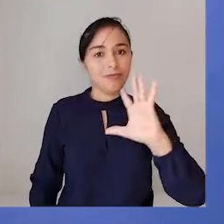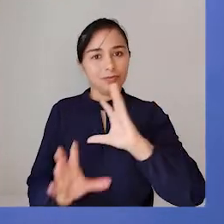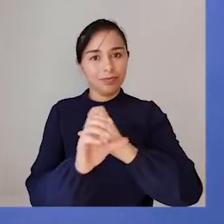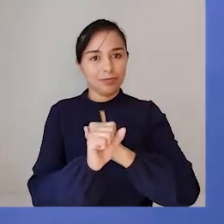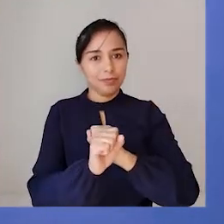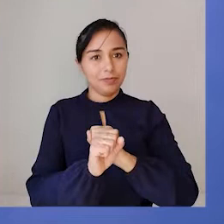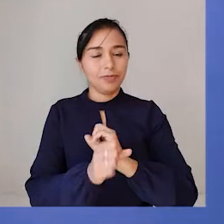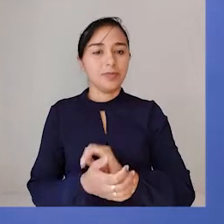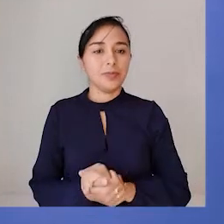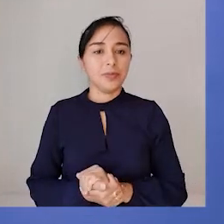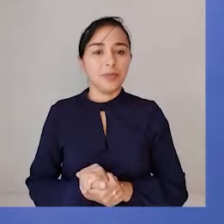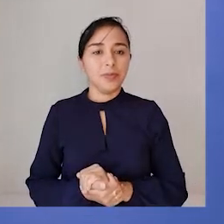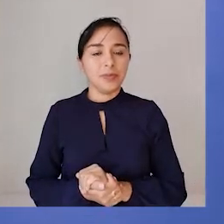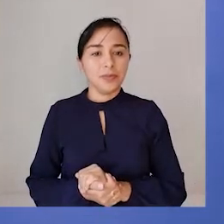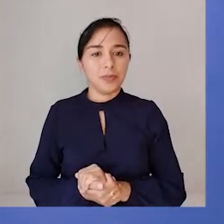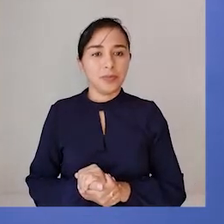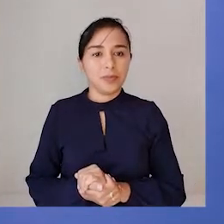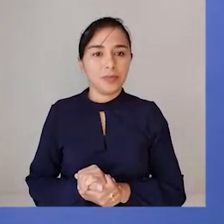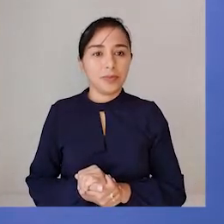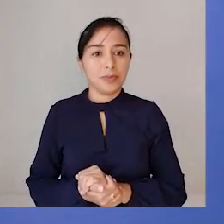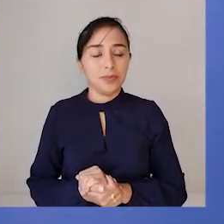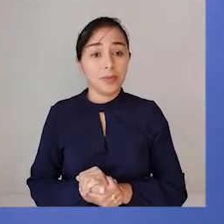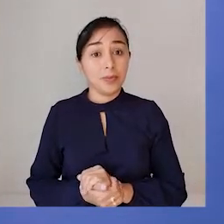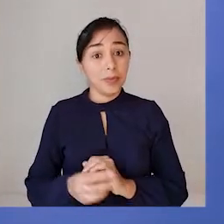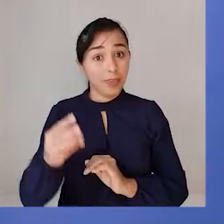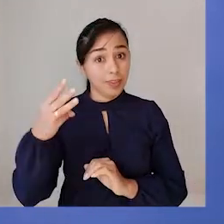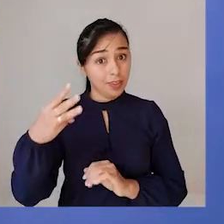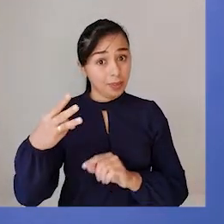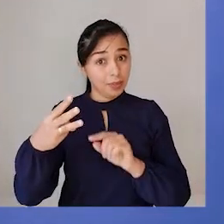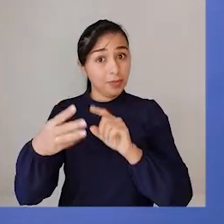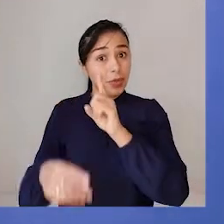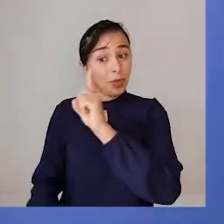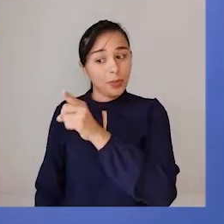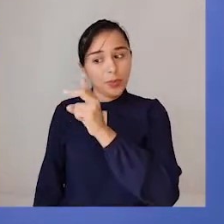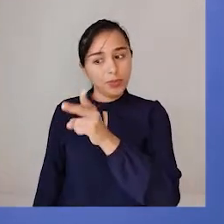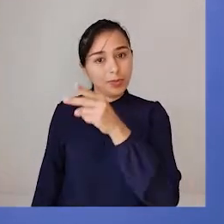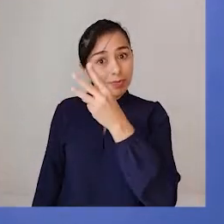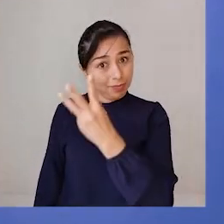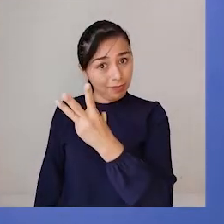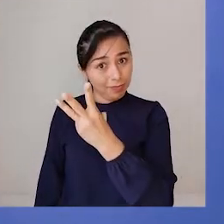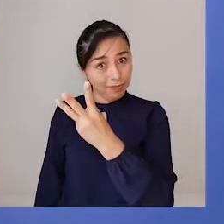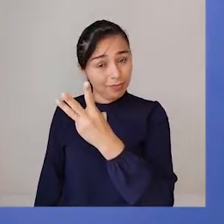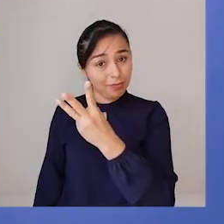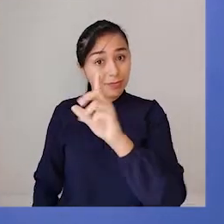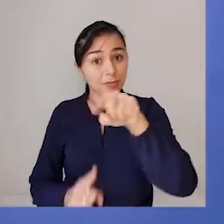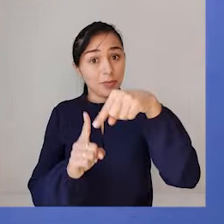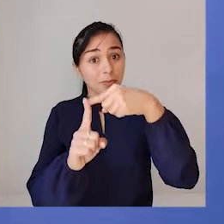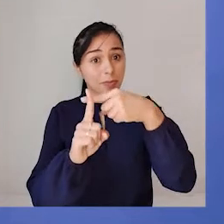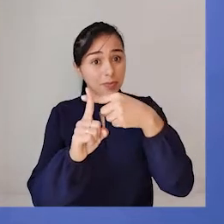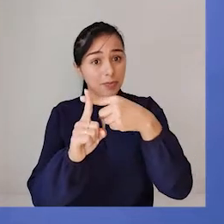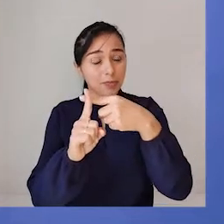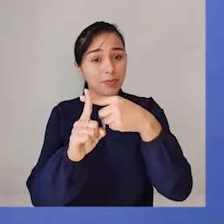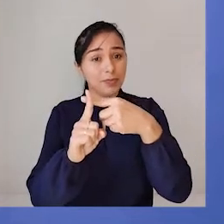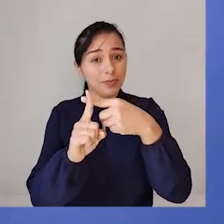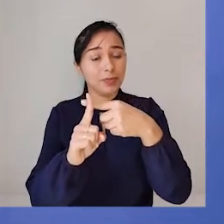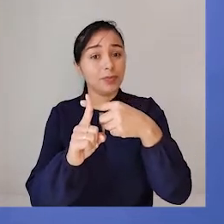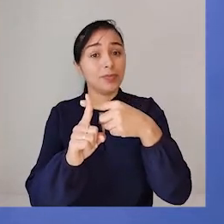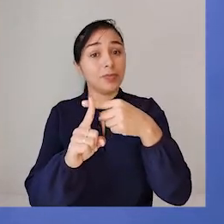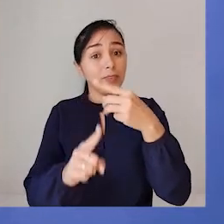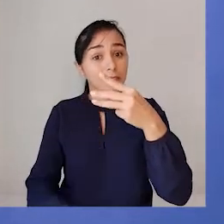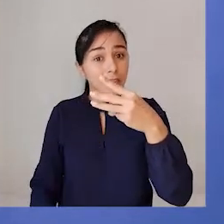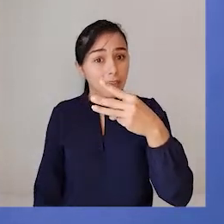o resultado. Mas vamos verificar se é isso mesmo. Eu tenho um, dois, três, adicionando com seis.